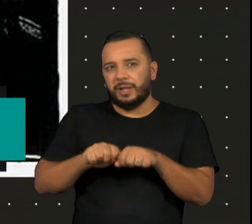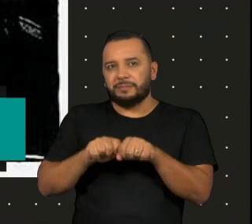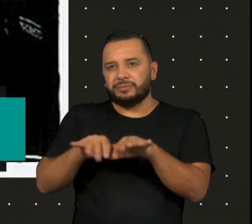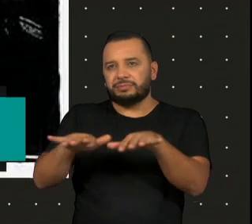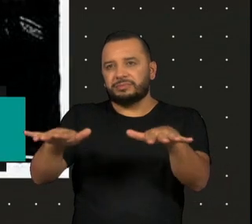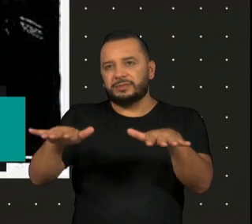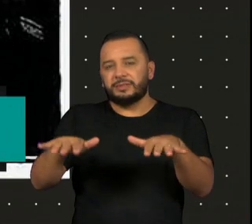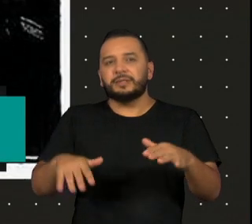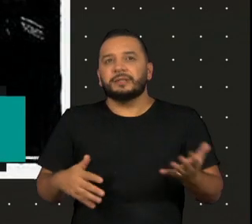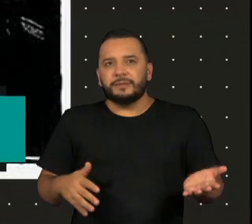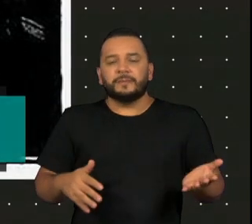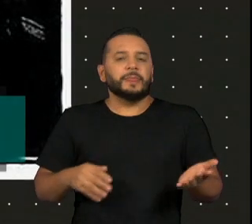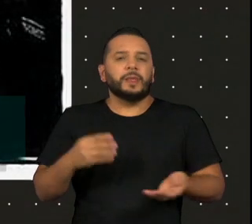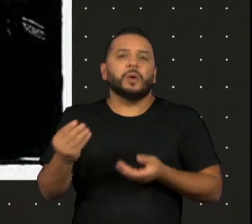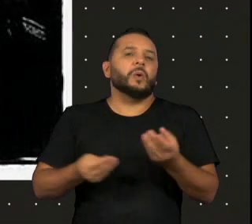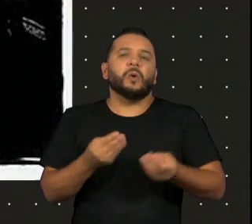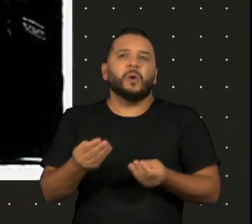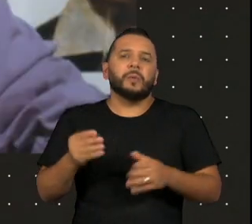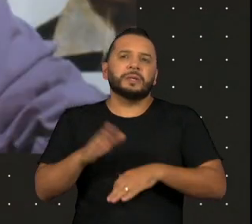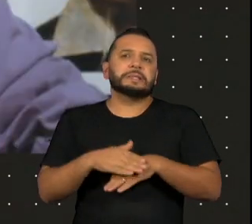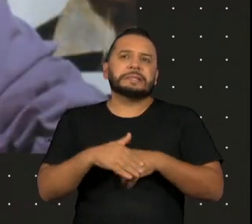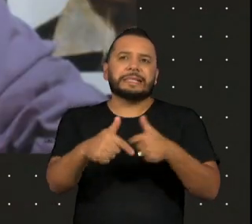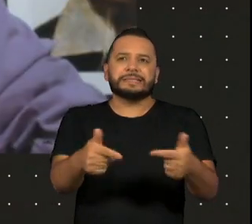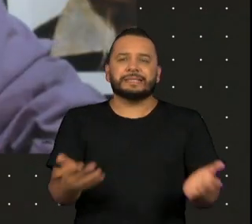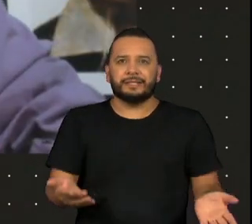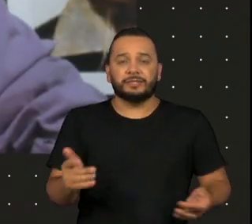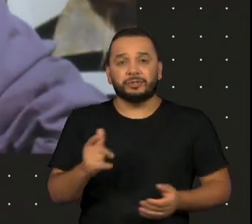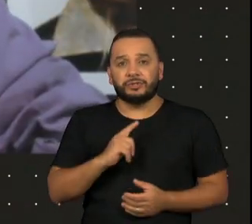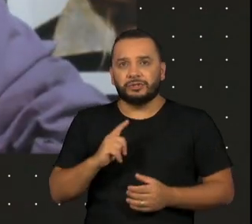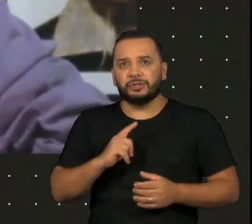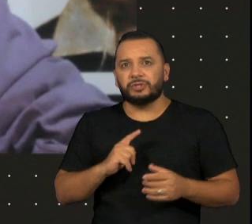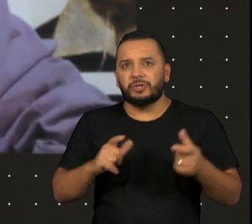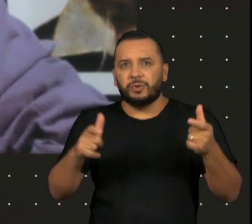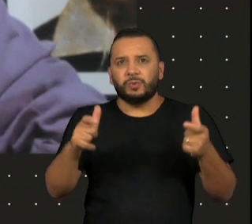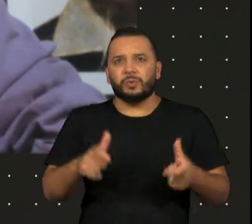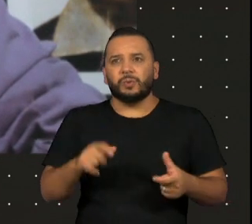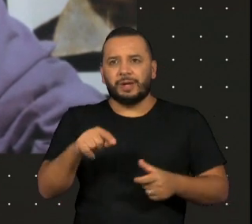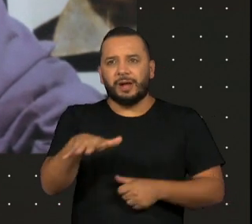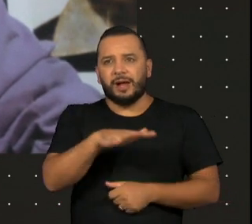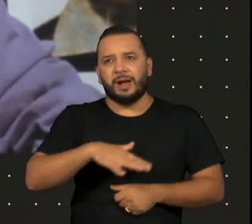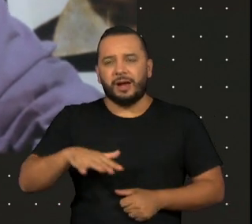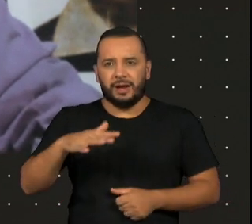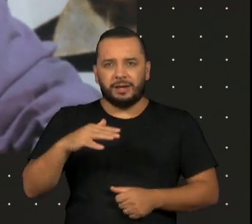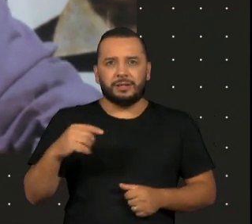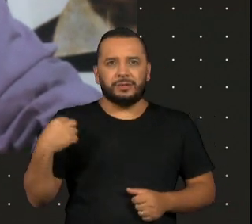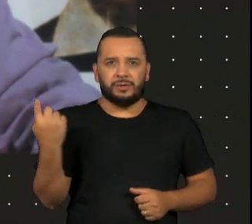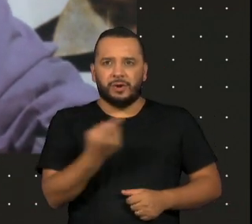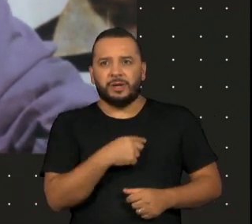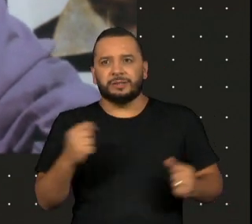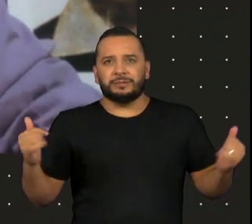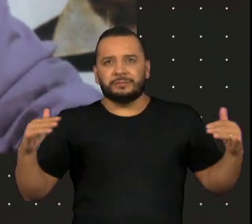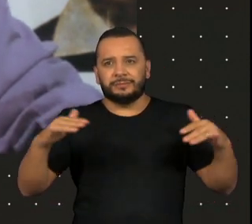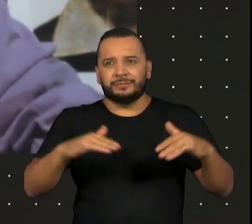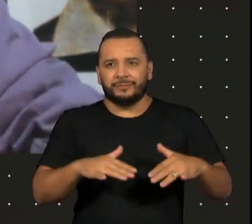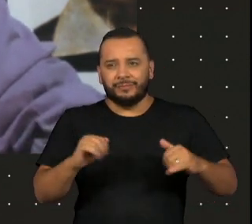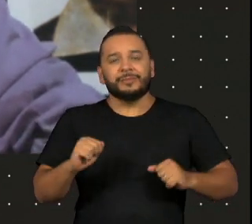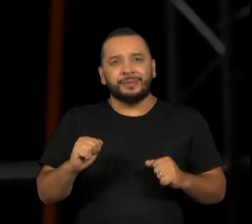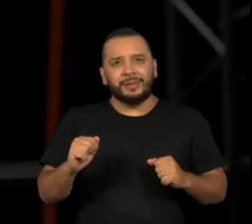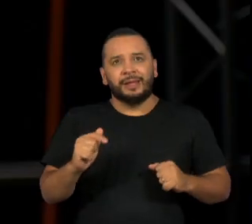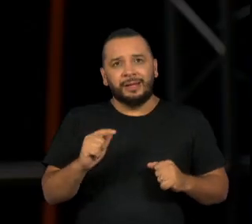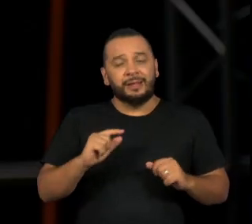acabou falando, bom, onde nós vamos? A gente tinha um espaço aqui no Bixiga, onde a gente se reunia, depois virou o café do Bixiga,